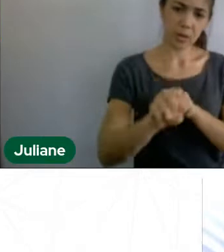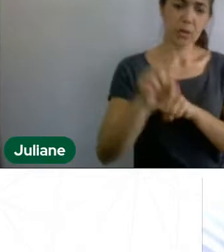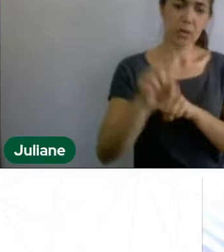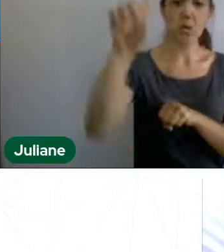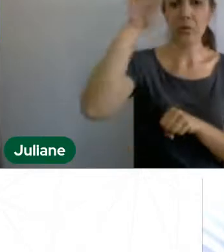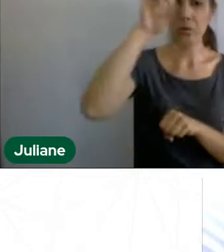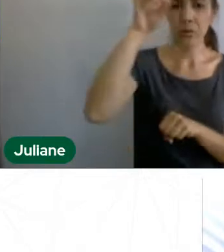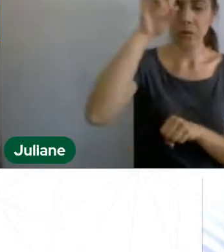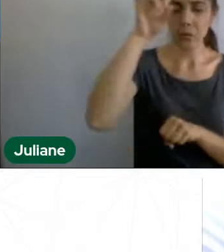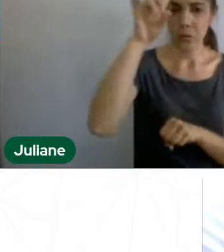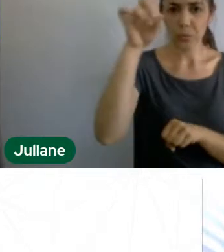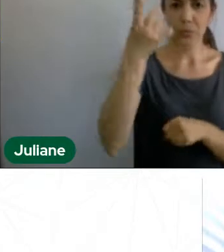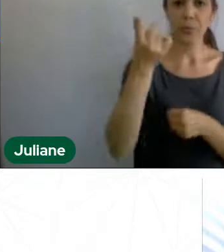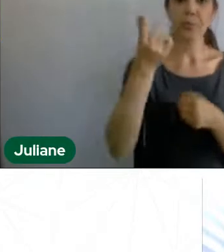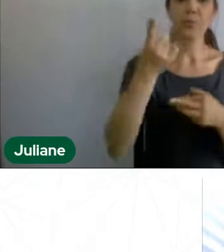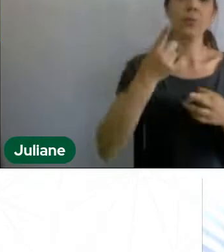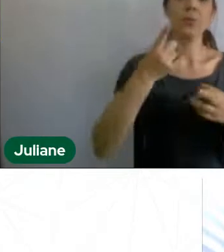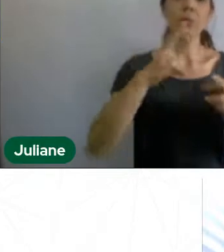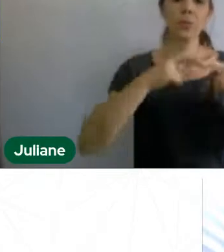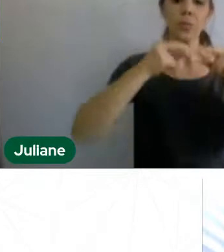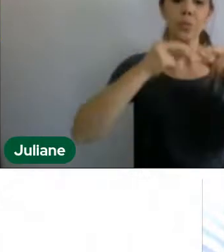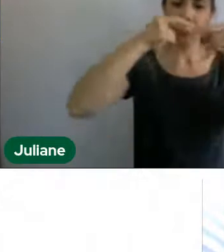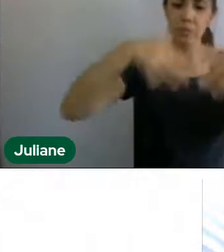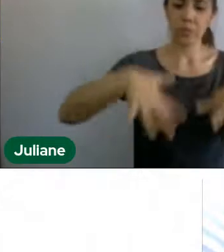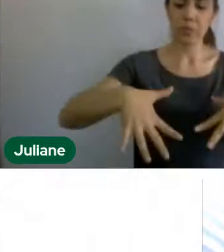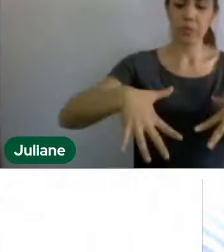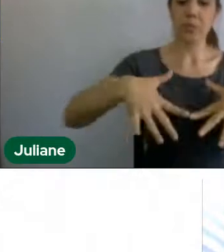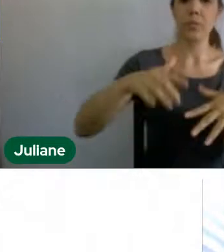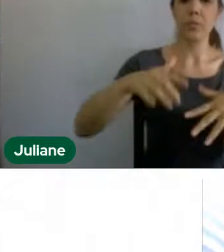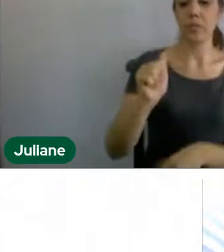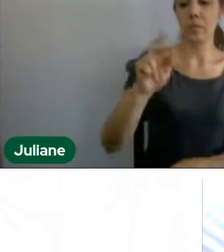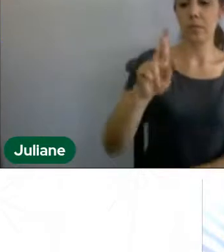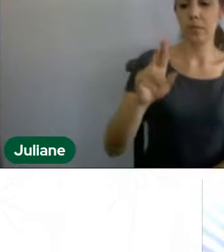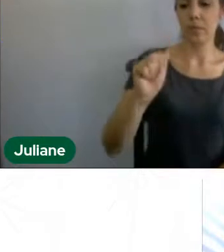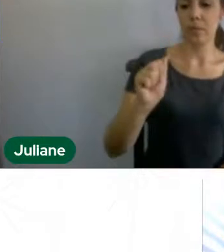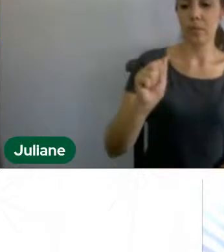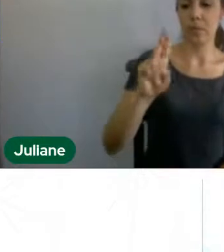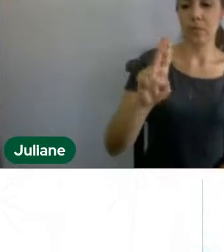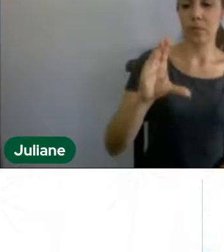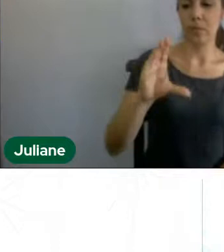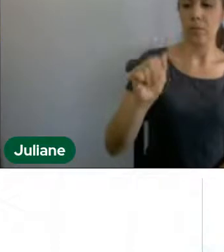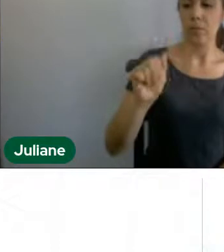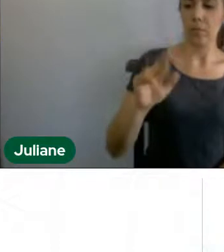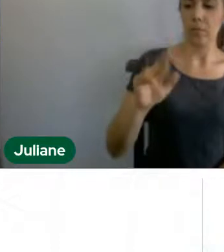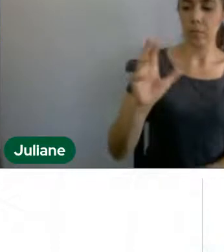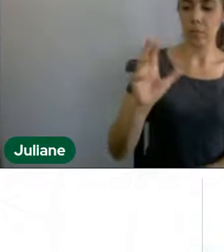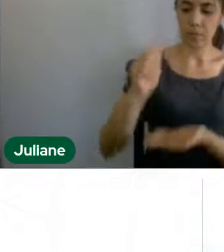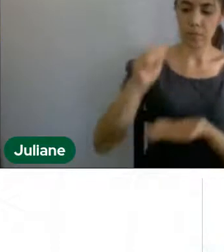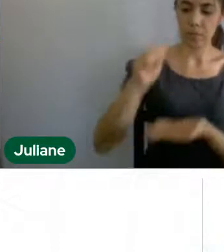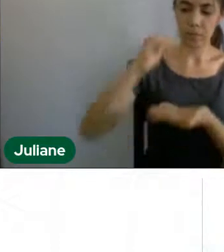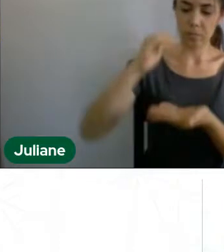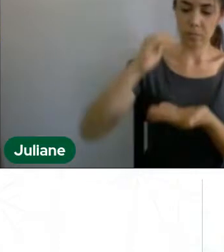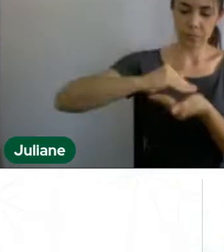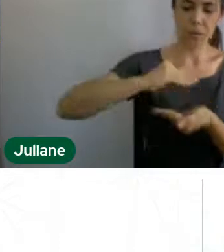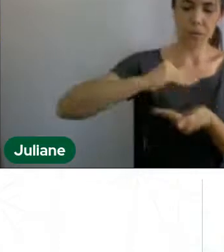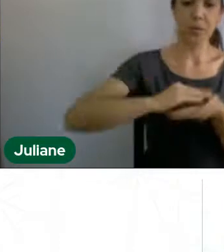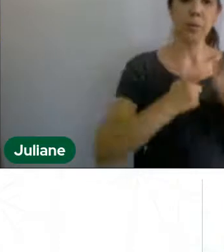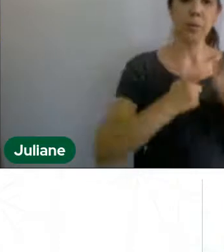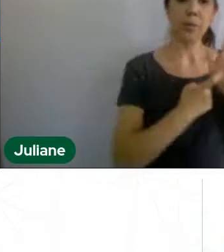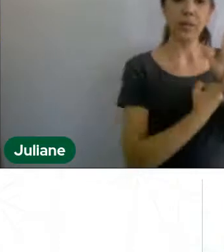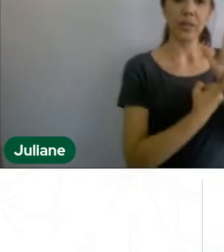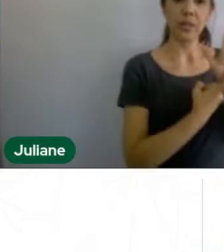ERCS, que será apresentado, então, pela Jussara, Iraçóquio Padilha,